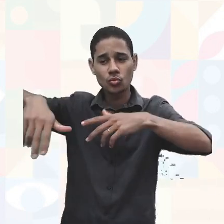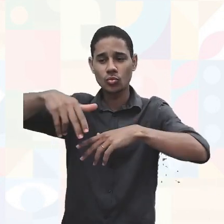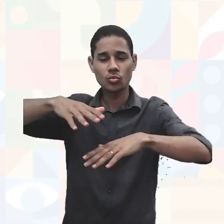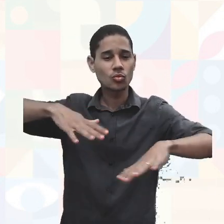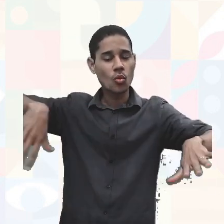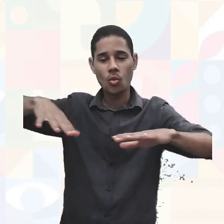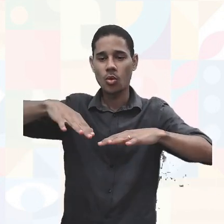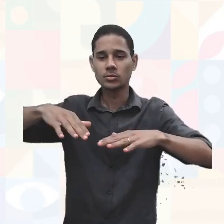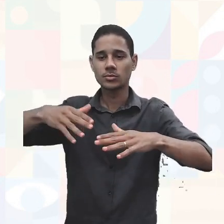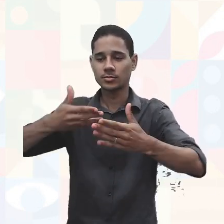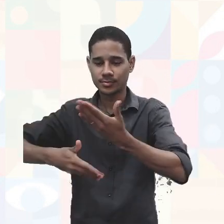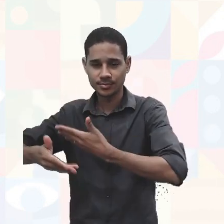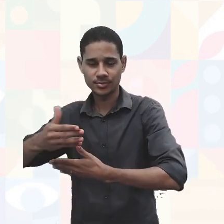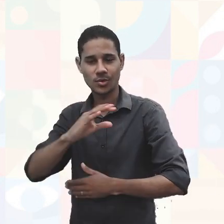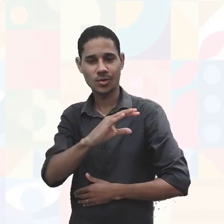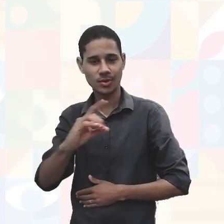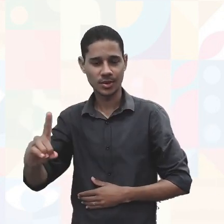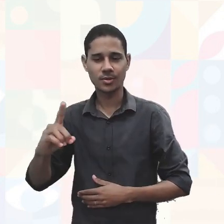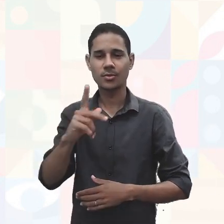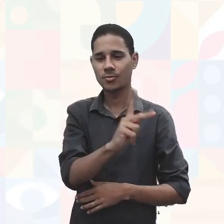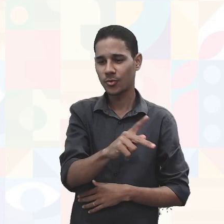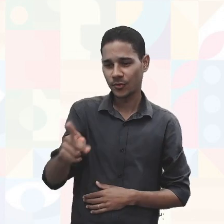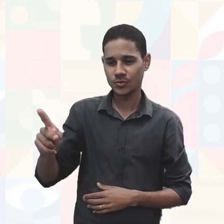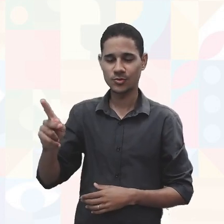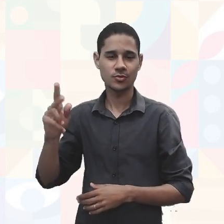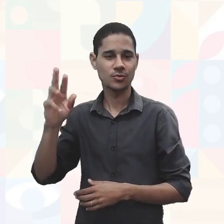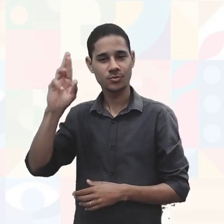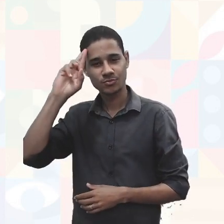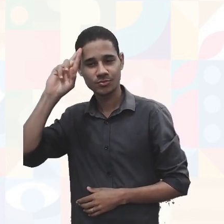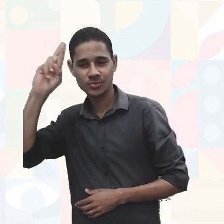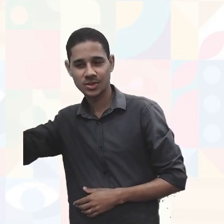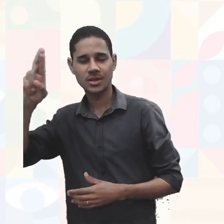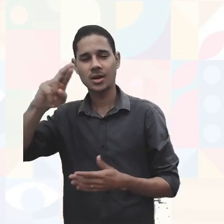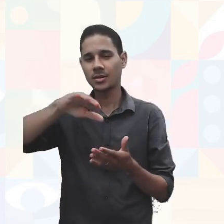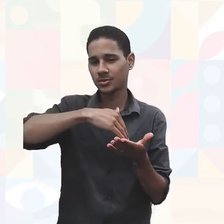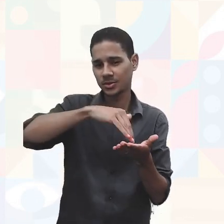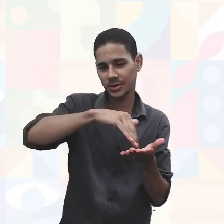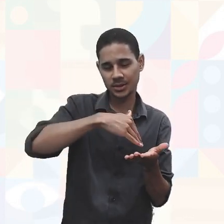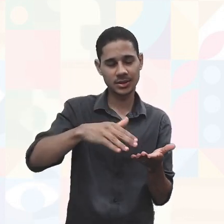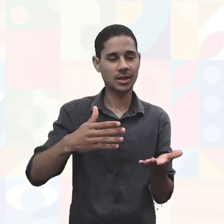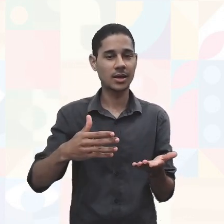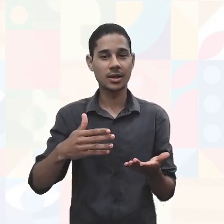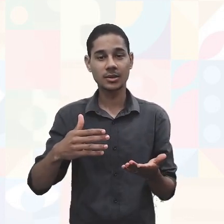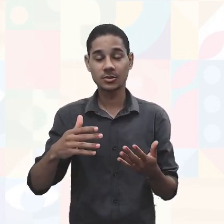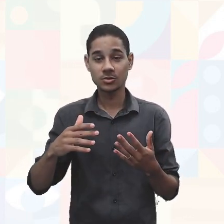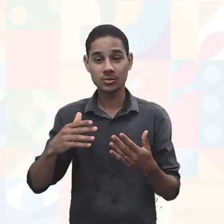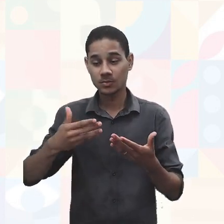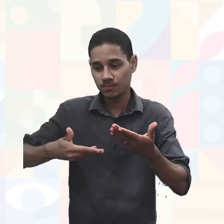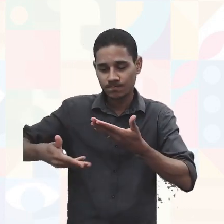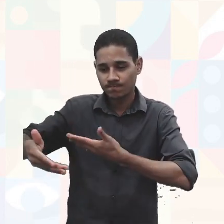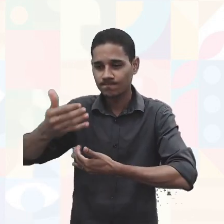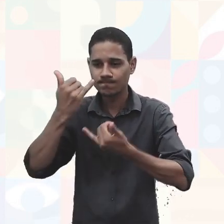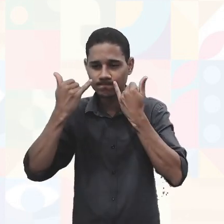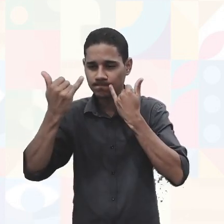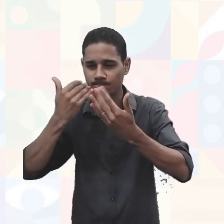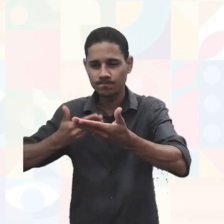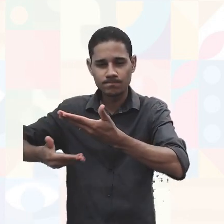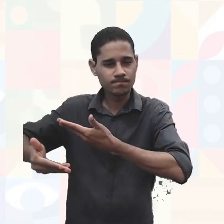coordenadores, professores, gestão, o gestor, o secretário, compartilhando as informações